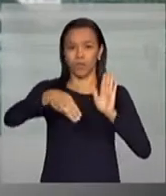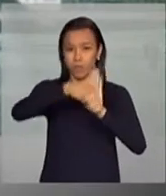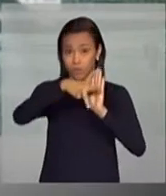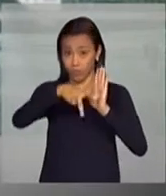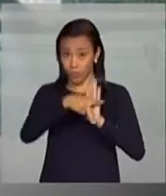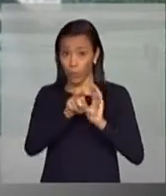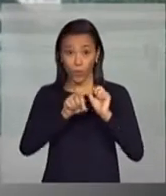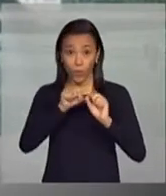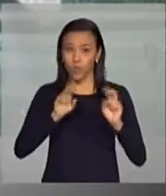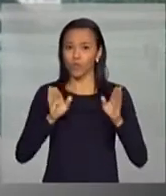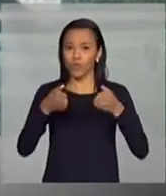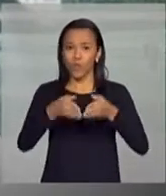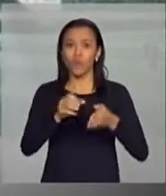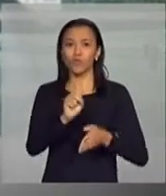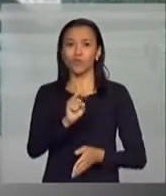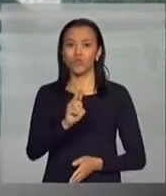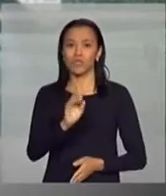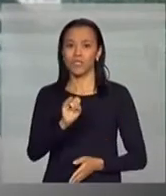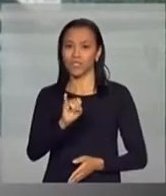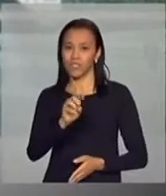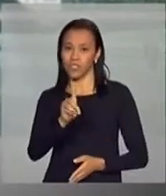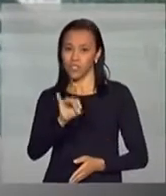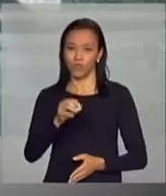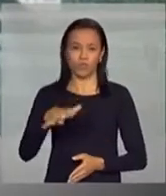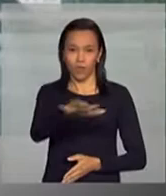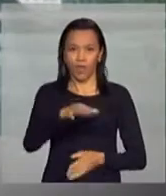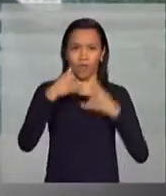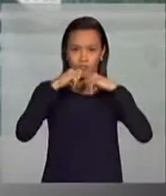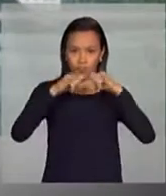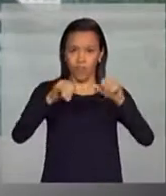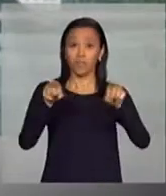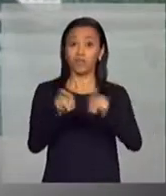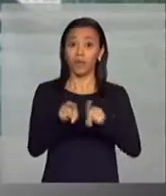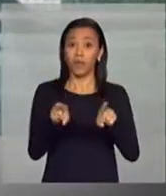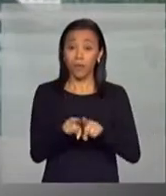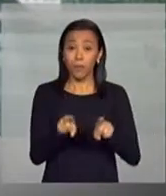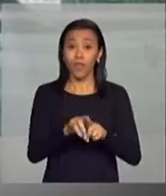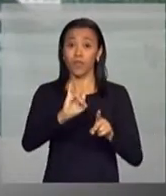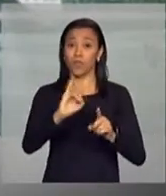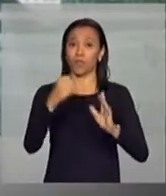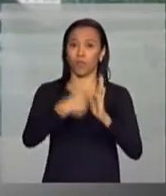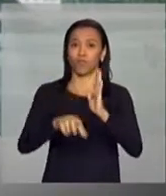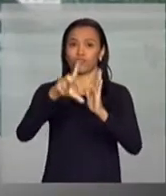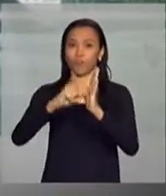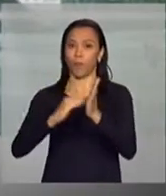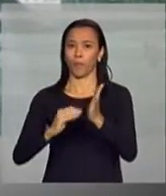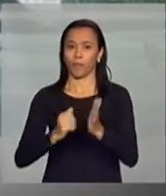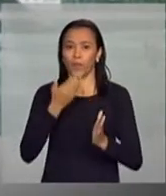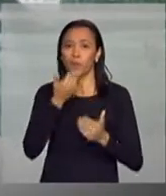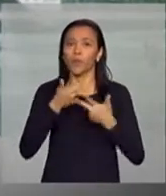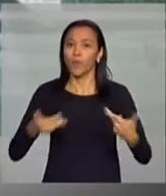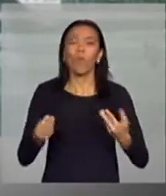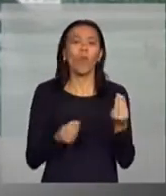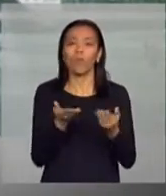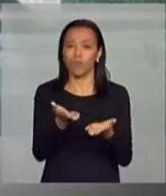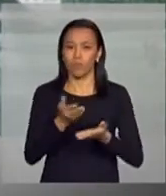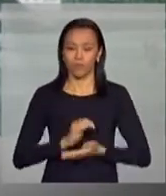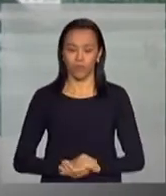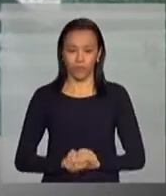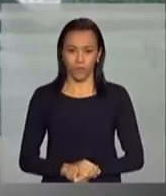provisórias relativas ao subsídio para a energia elétrica e sobre a desoneração da cesta básica. Veja como foi.